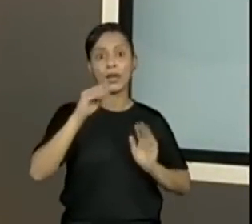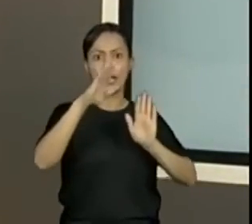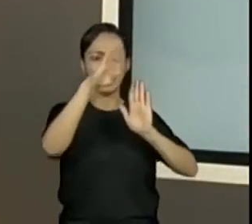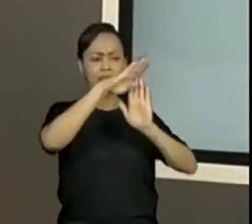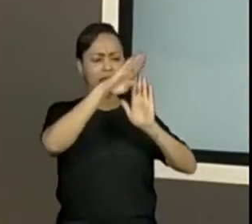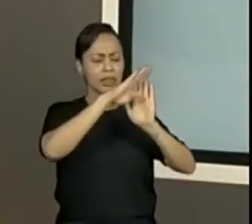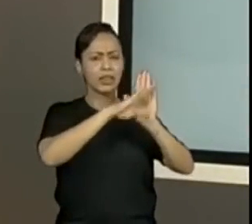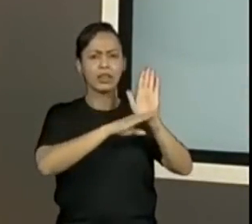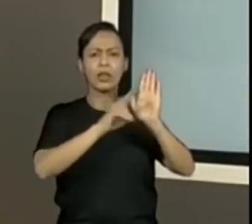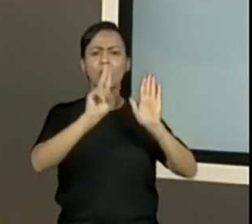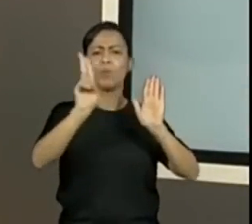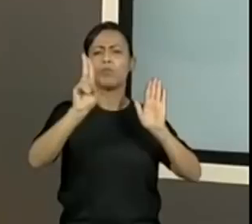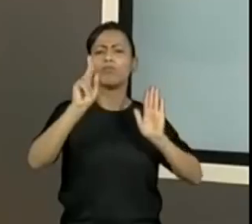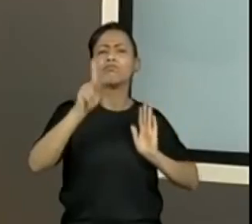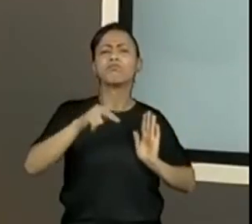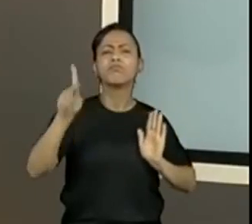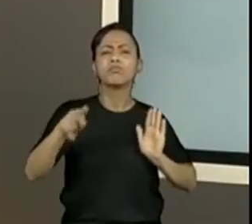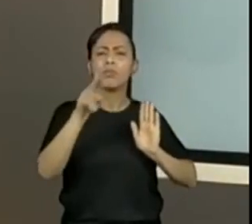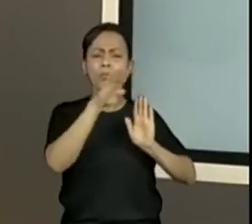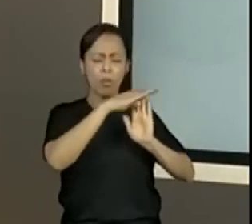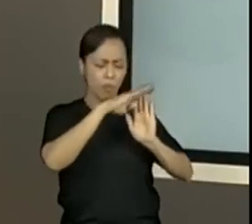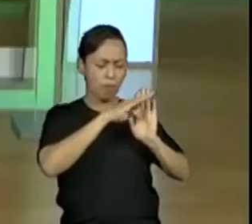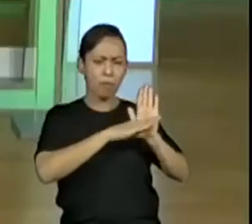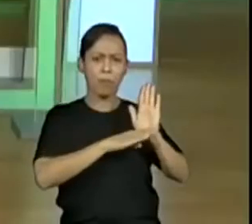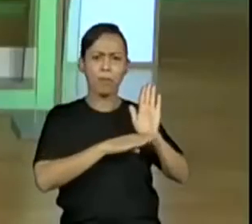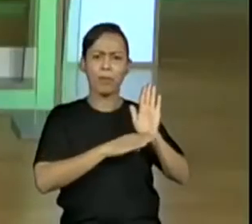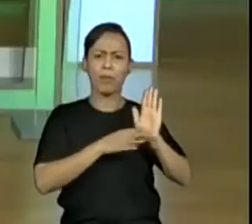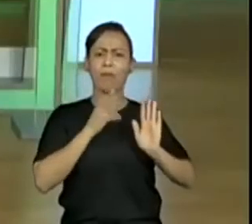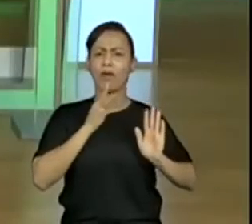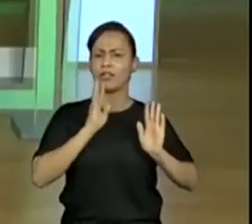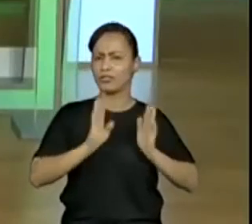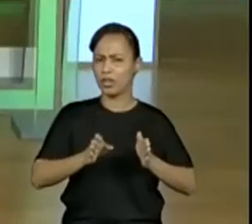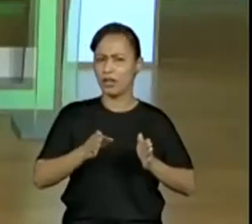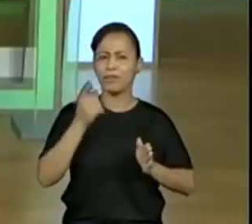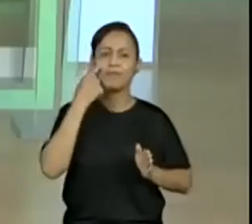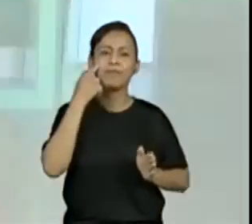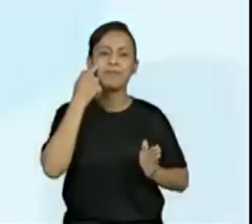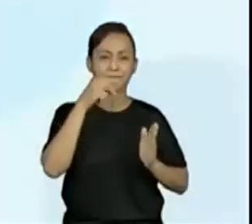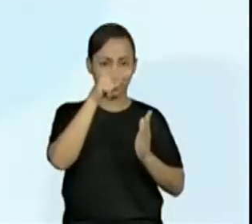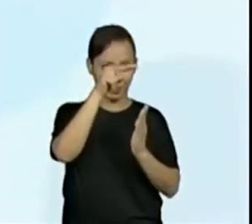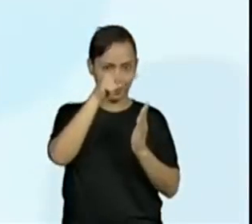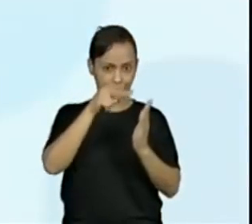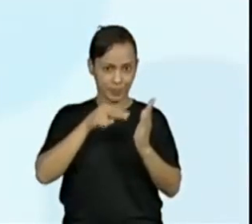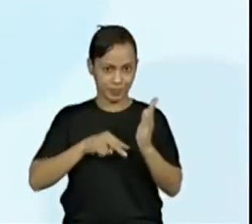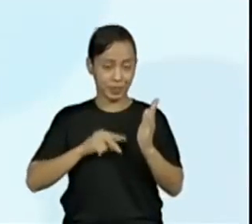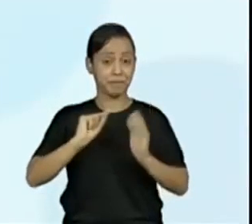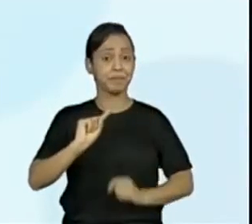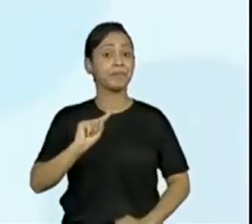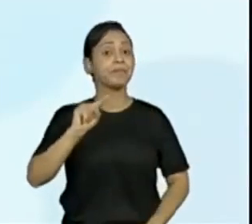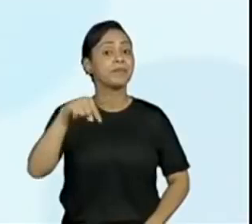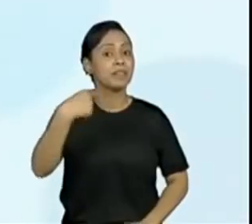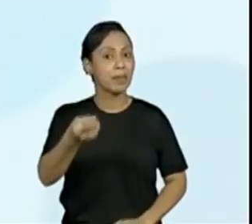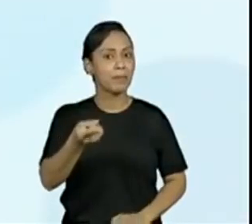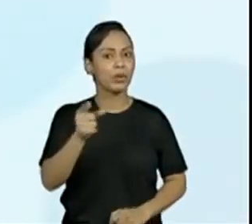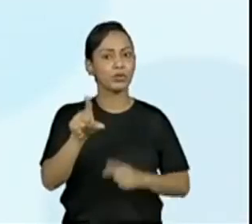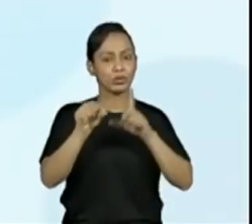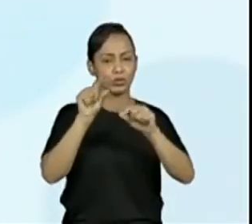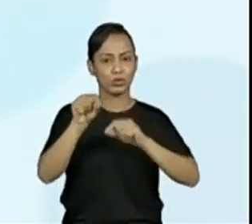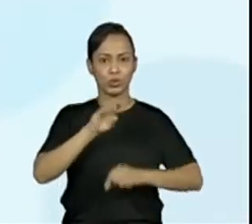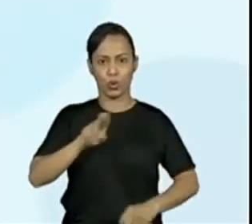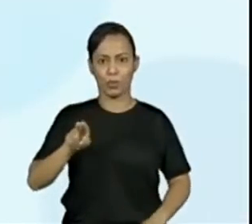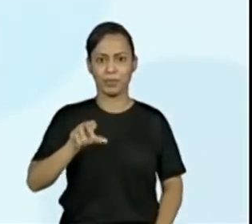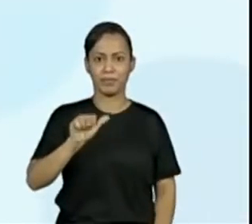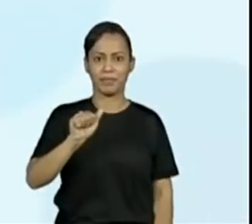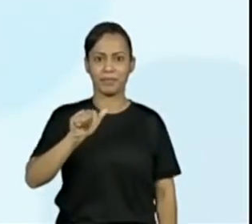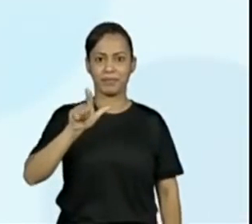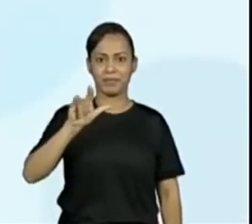de nomes dos professores que vocês já conhecem. Então, acompanha aqui a minha leitura e depois a gente vai chamar um nome. Aline,